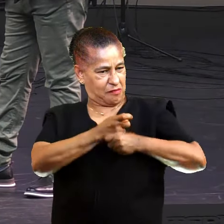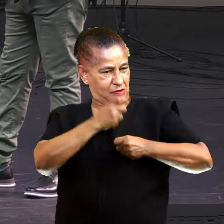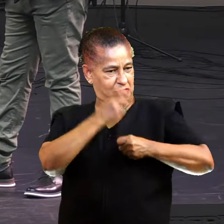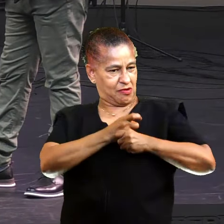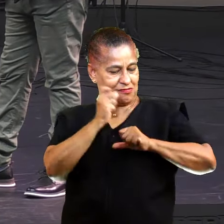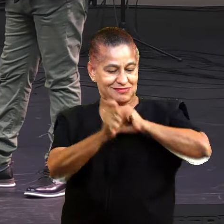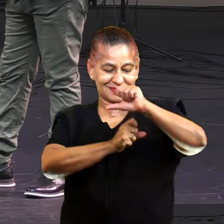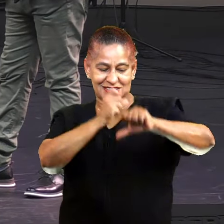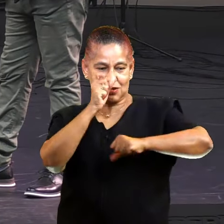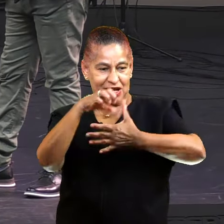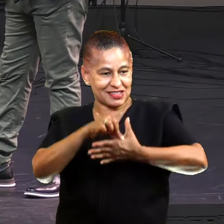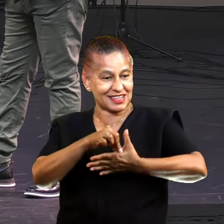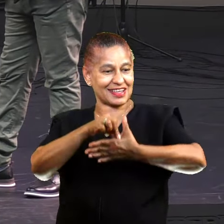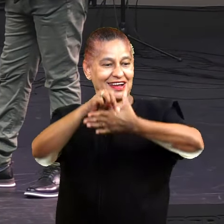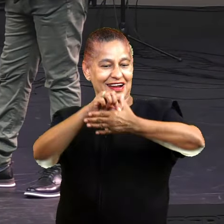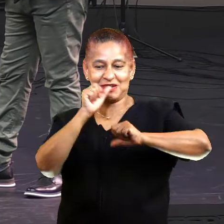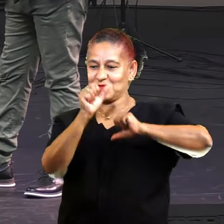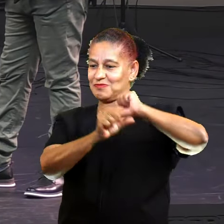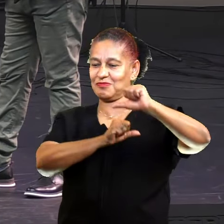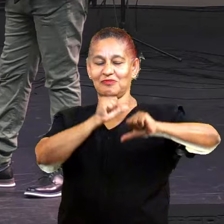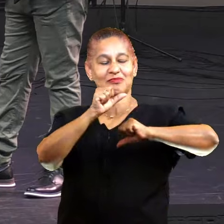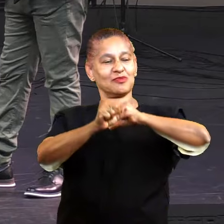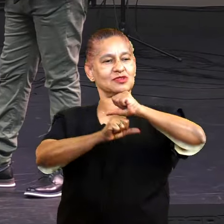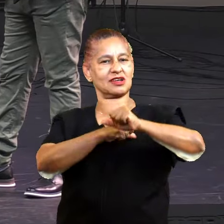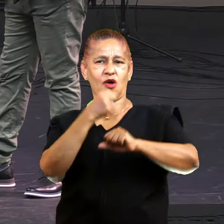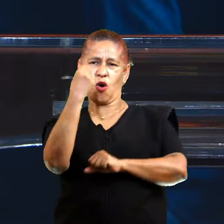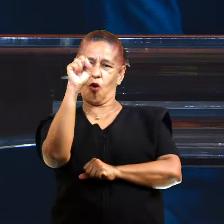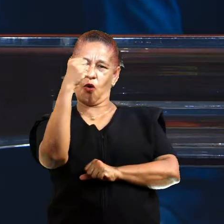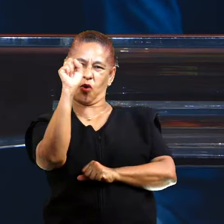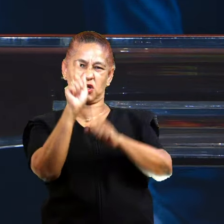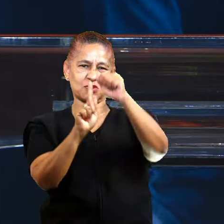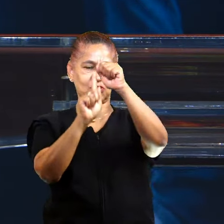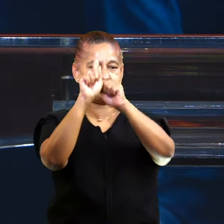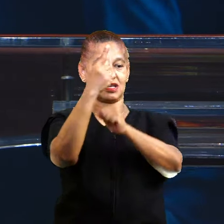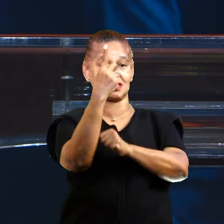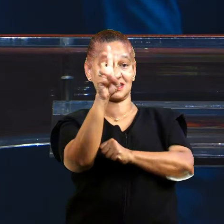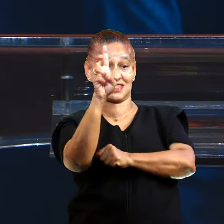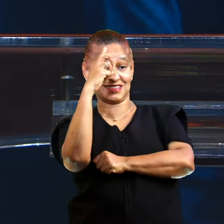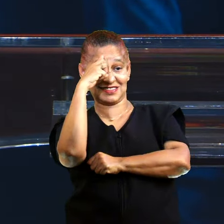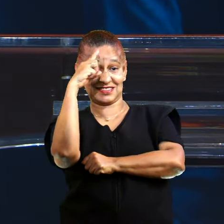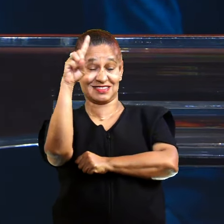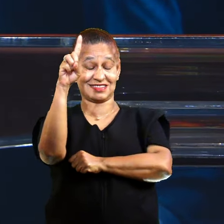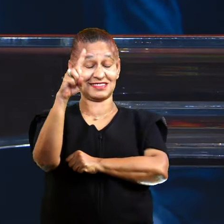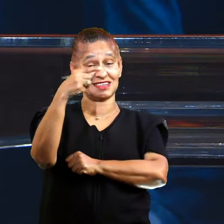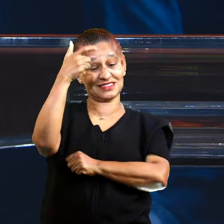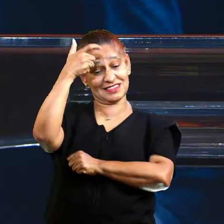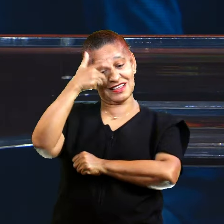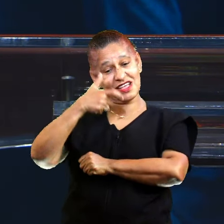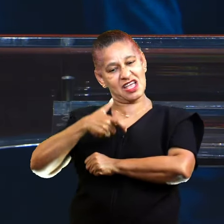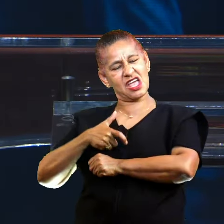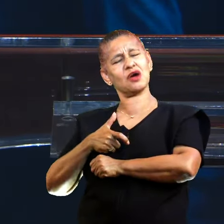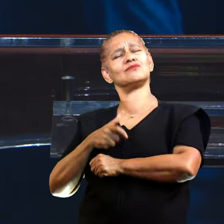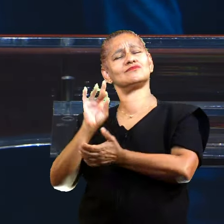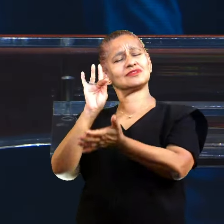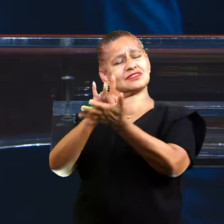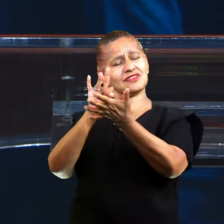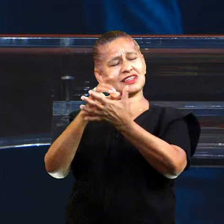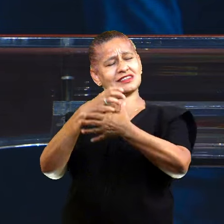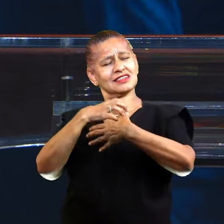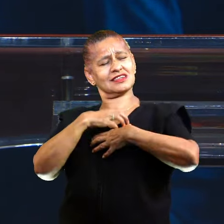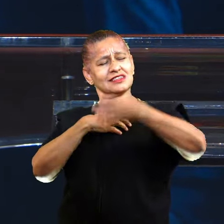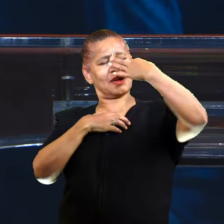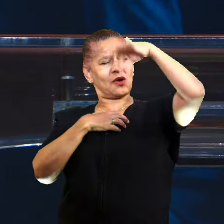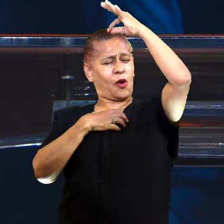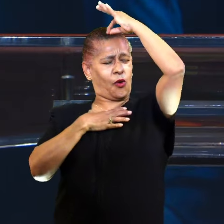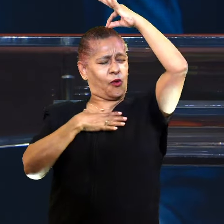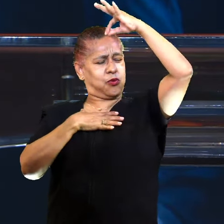coração de carne. E, por oito meses e quinze dias, eu senti a presença do Senhor